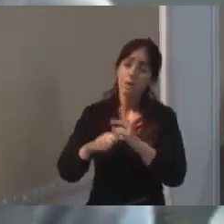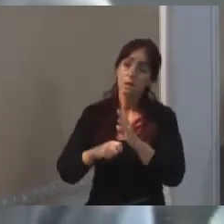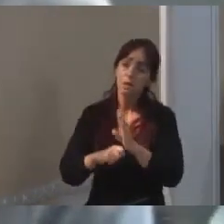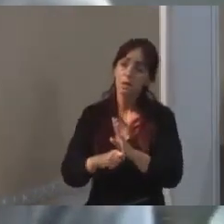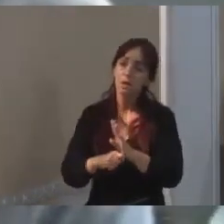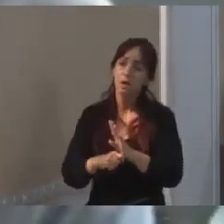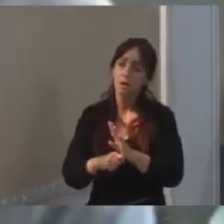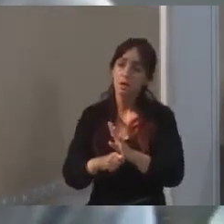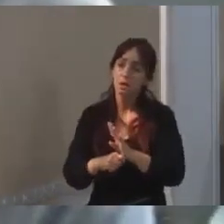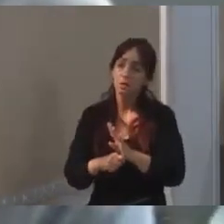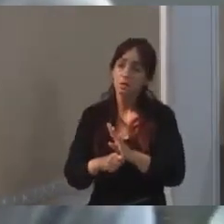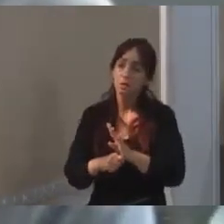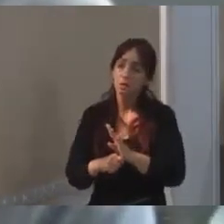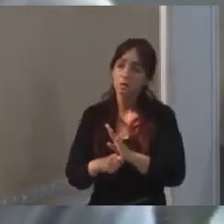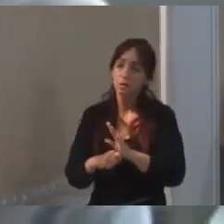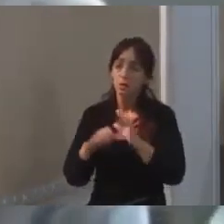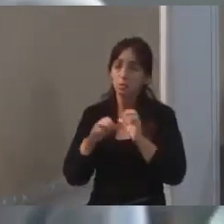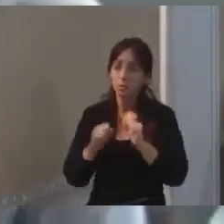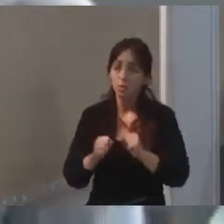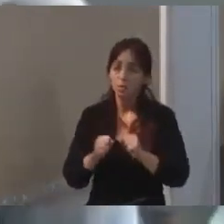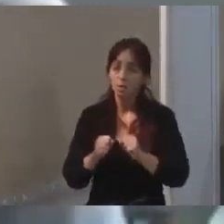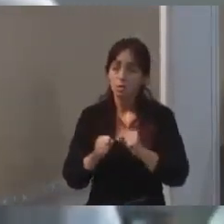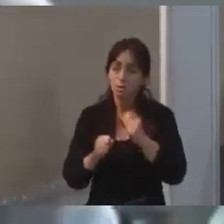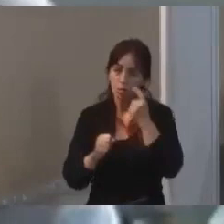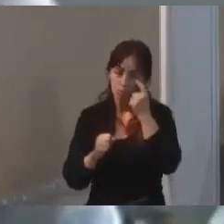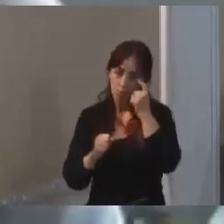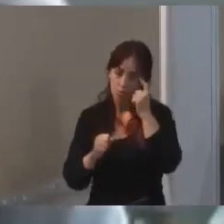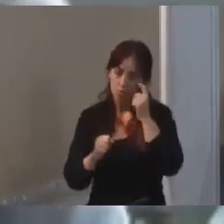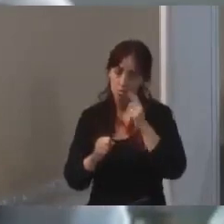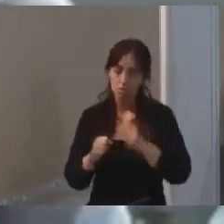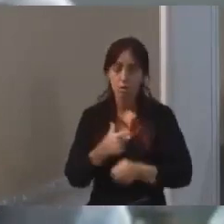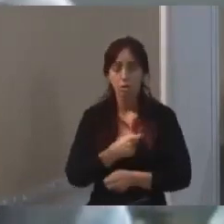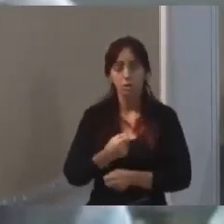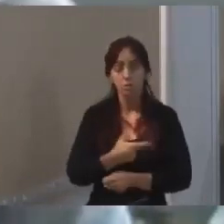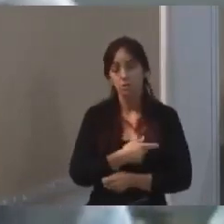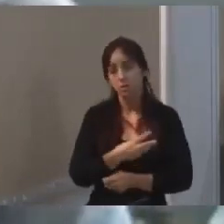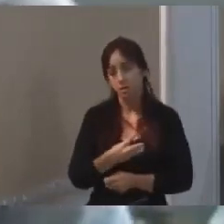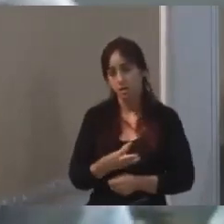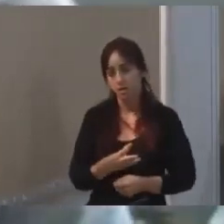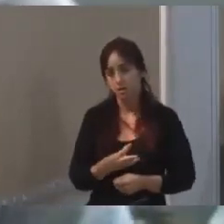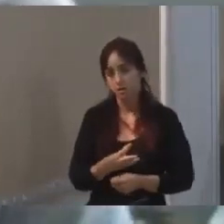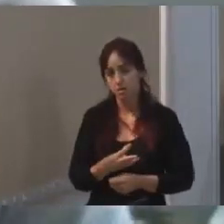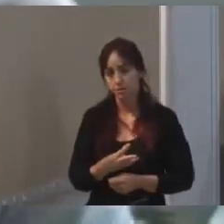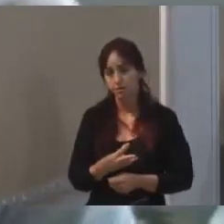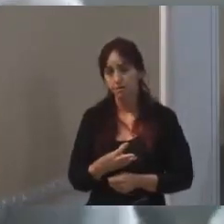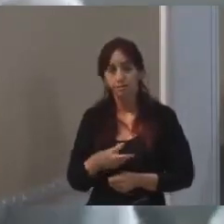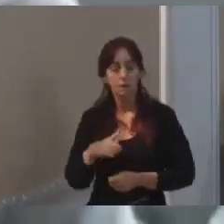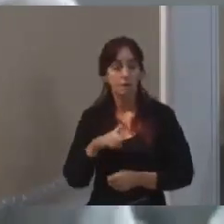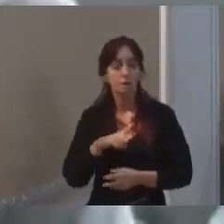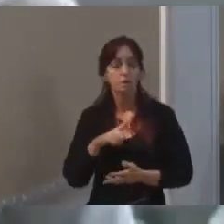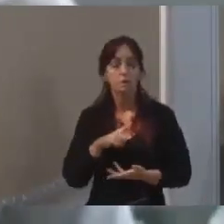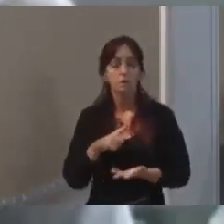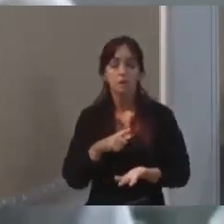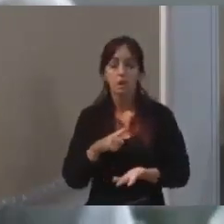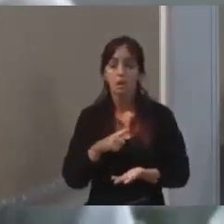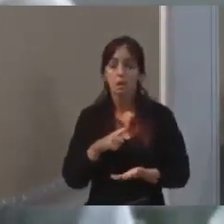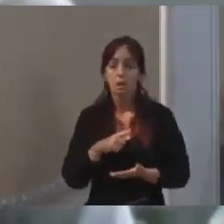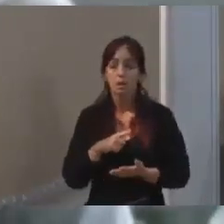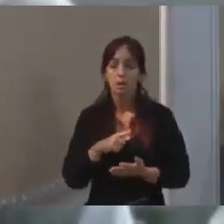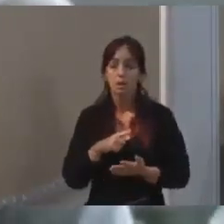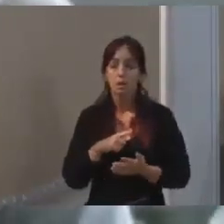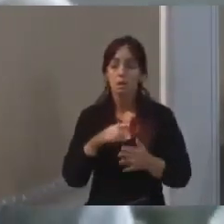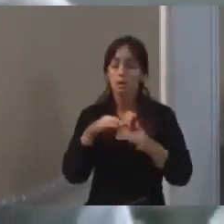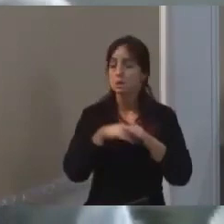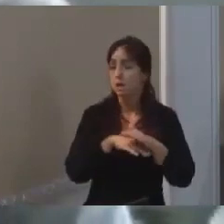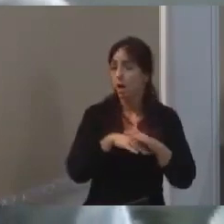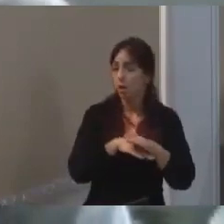Então, a gente pode, caso tenha, no dia 31 de dezembro de 2023, caso tenhamos saldo financeiro,